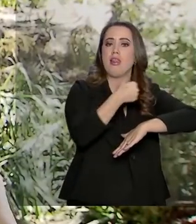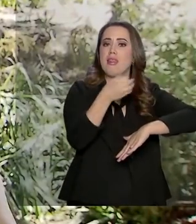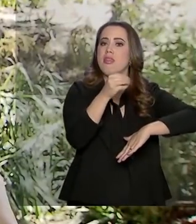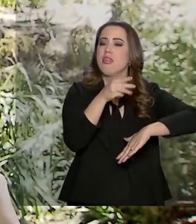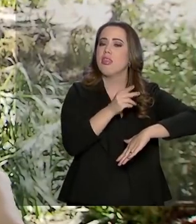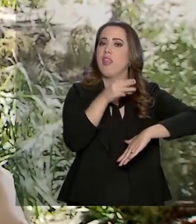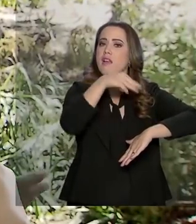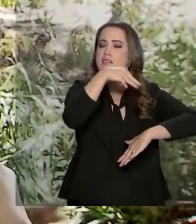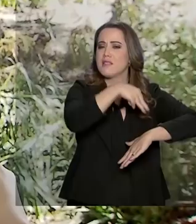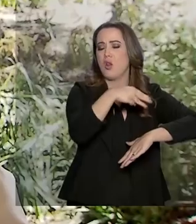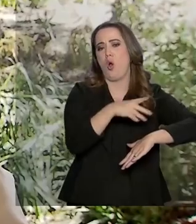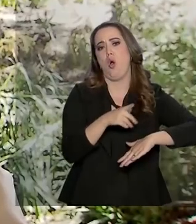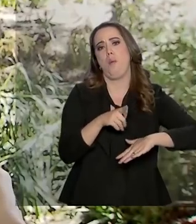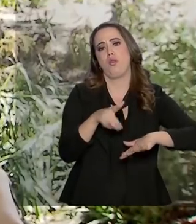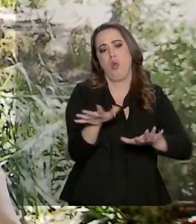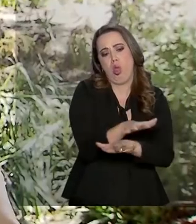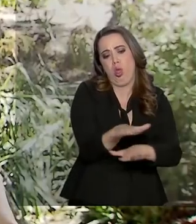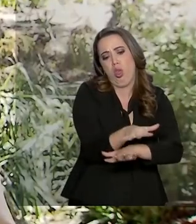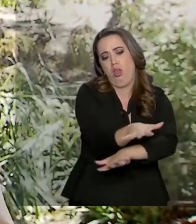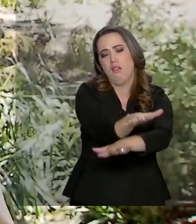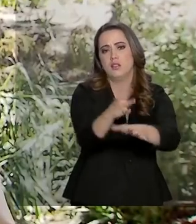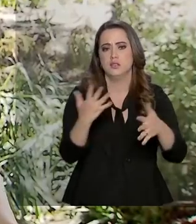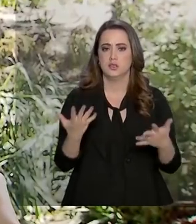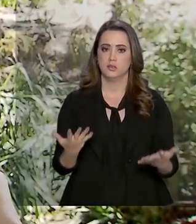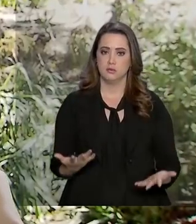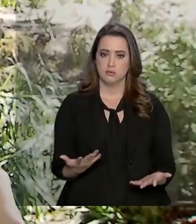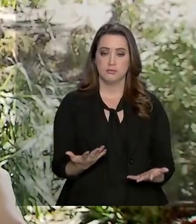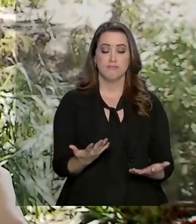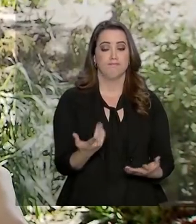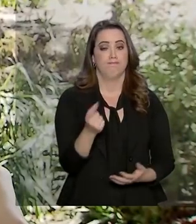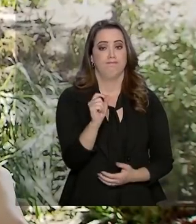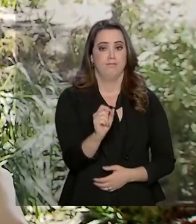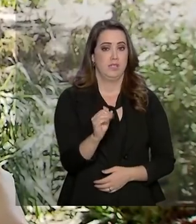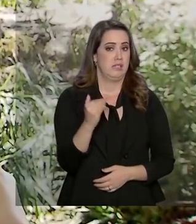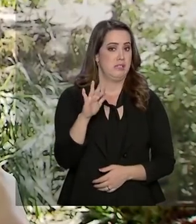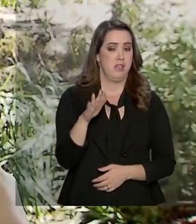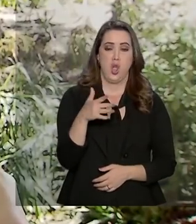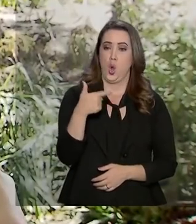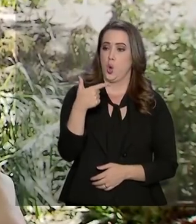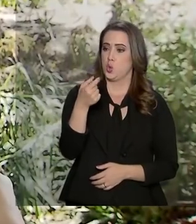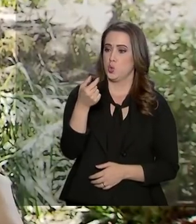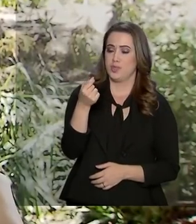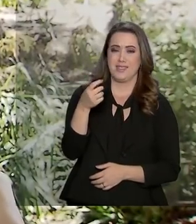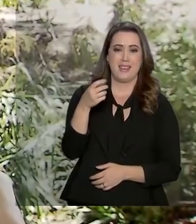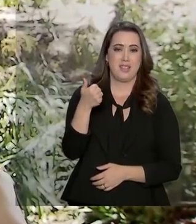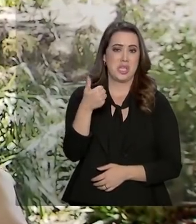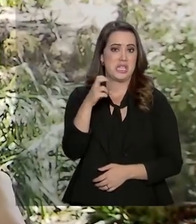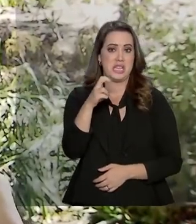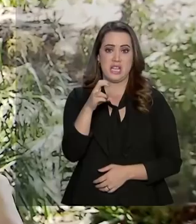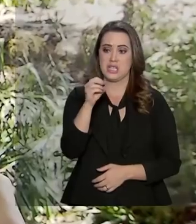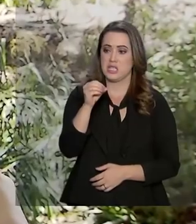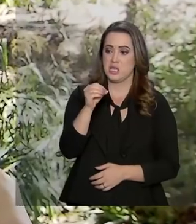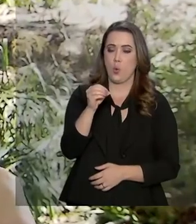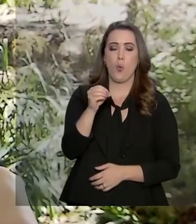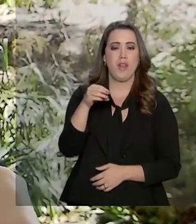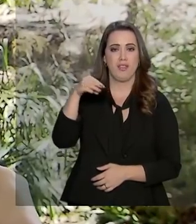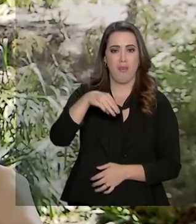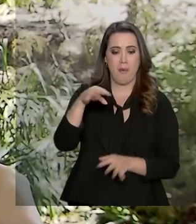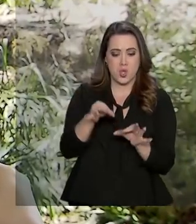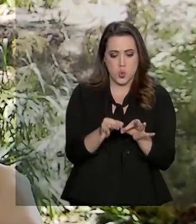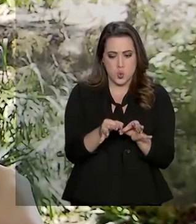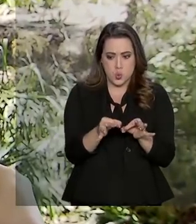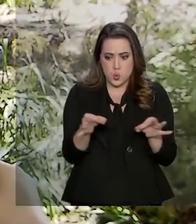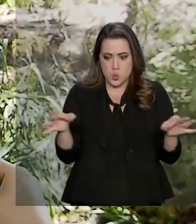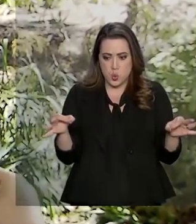em extensão de uns 200 a 150 metros de lama por lado. Então,